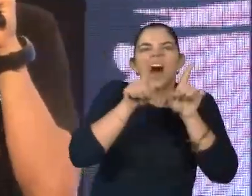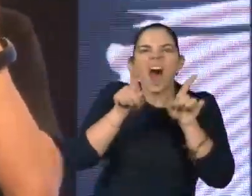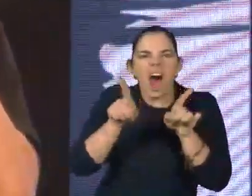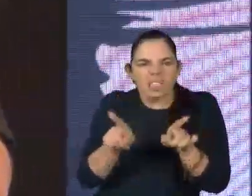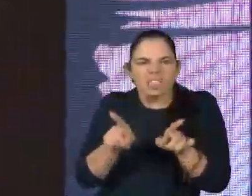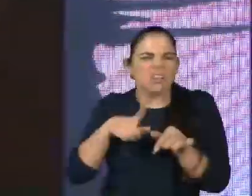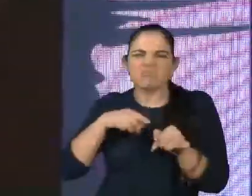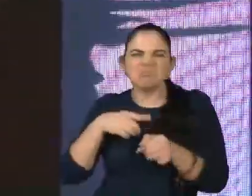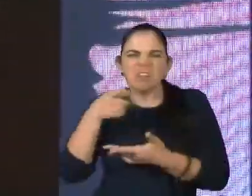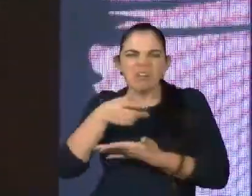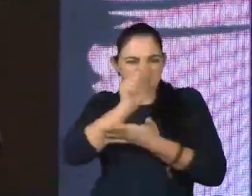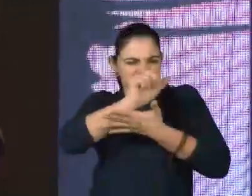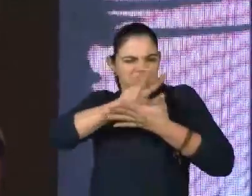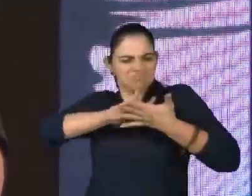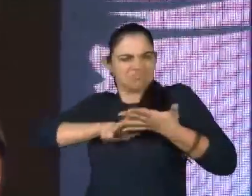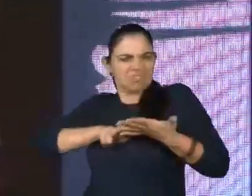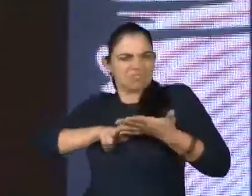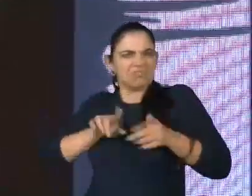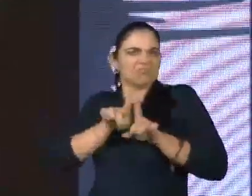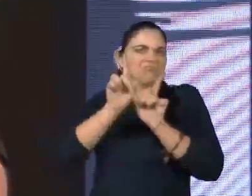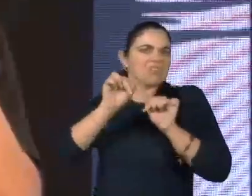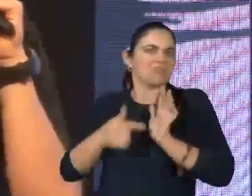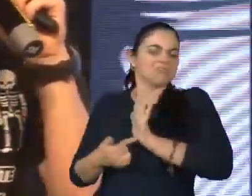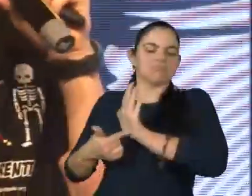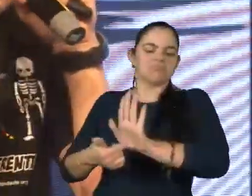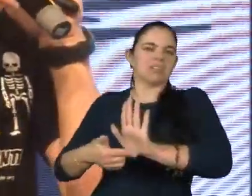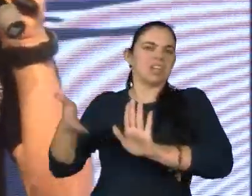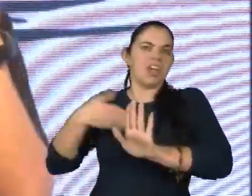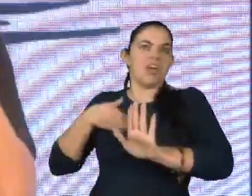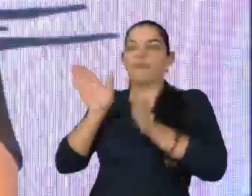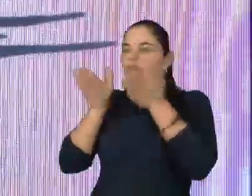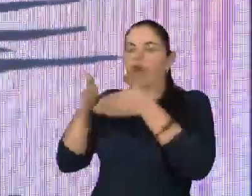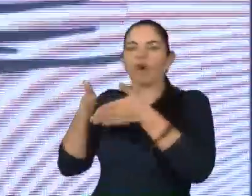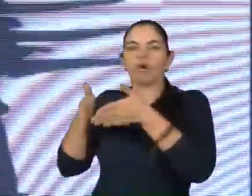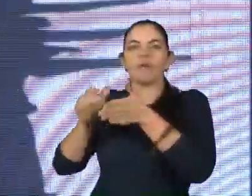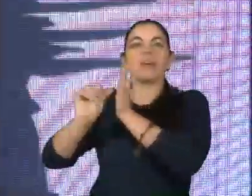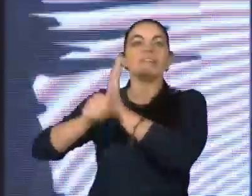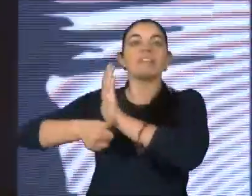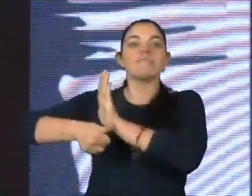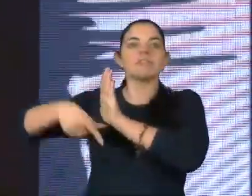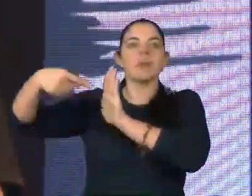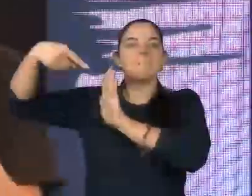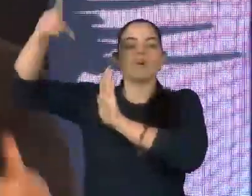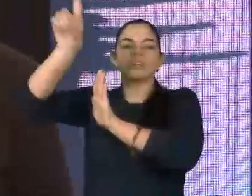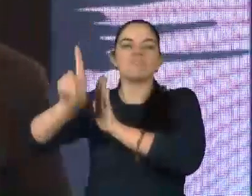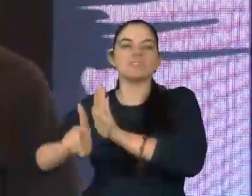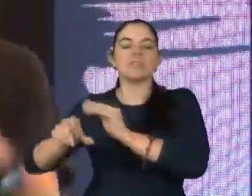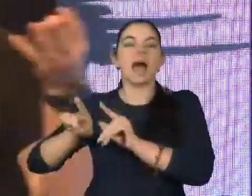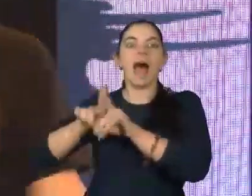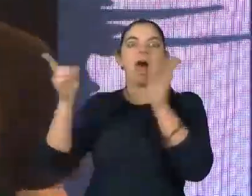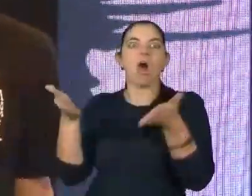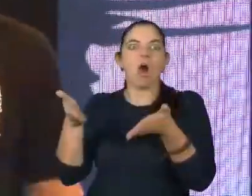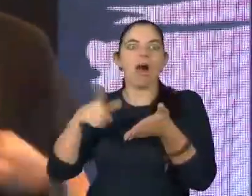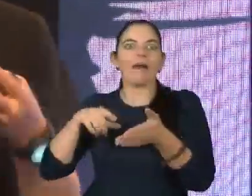para avaliar, esse tipo de aparição joga o foco onde? Na deficiência. Ao passo que, se a gente pensar na